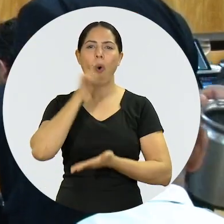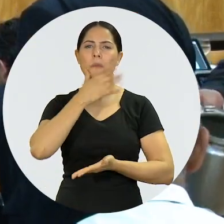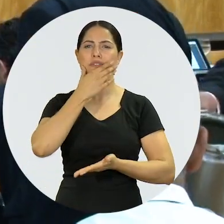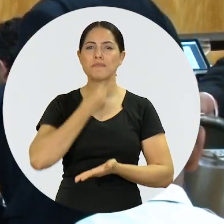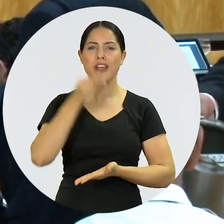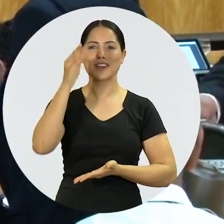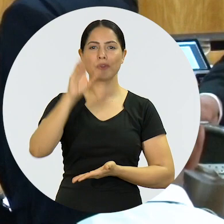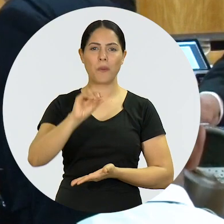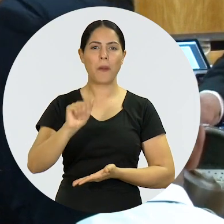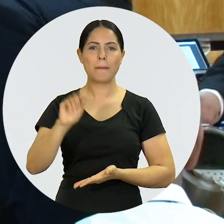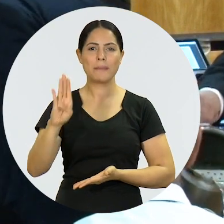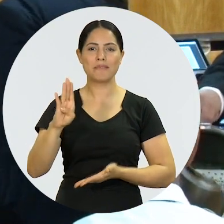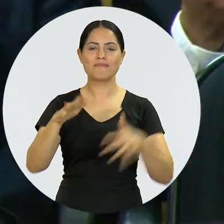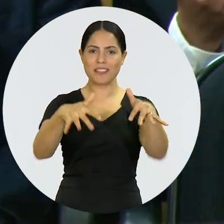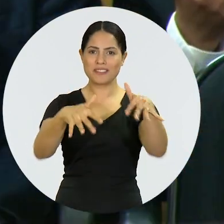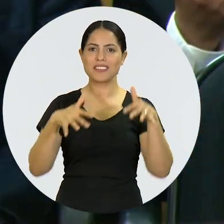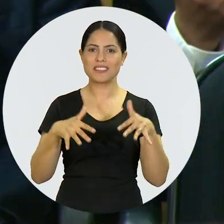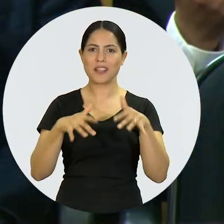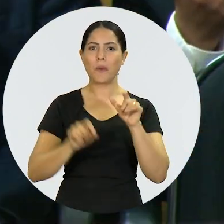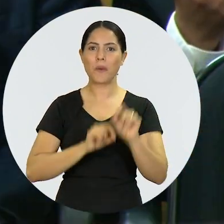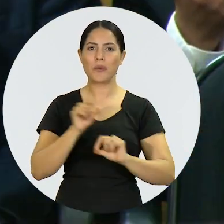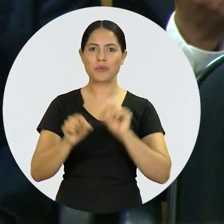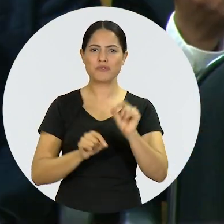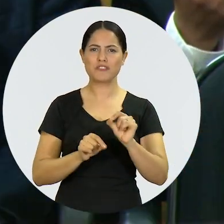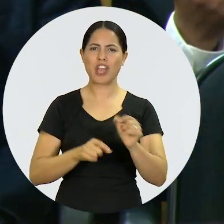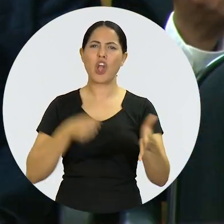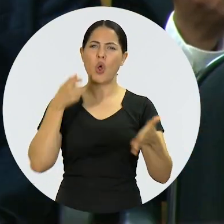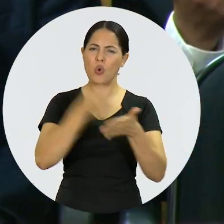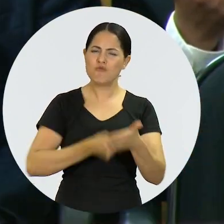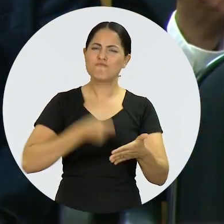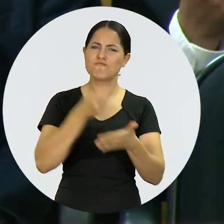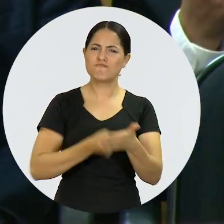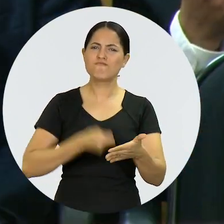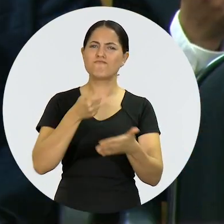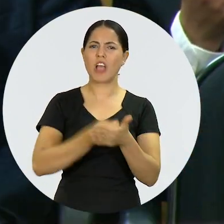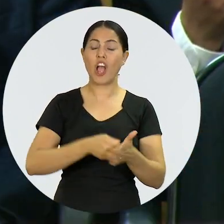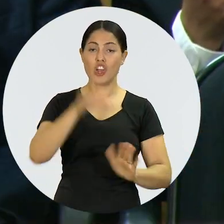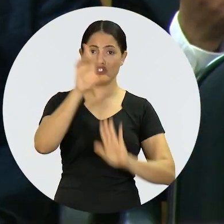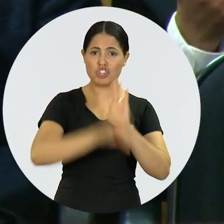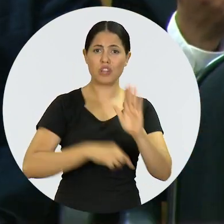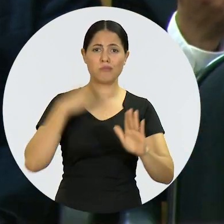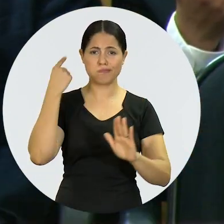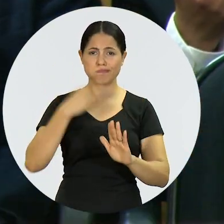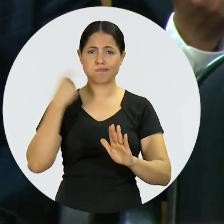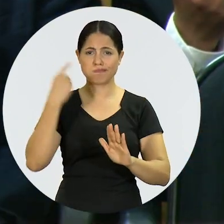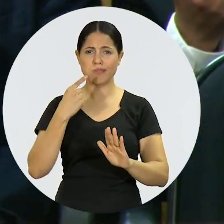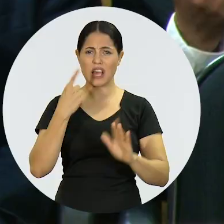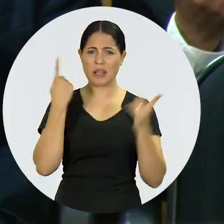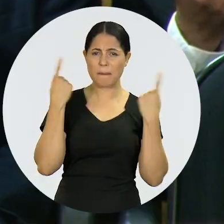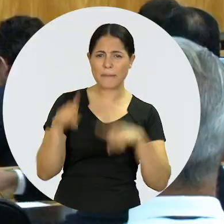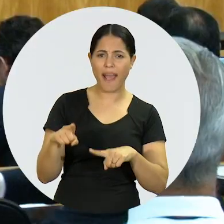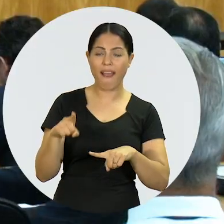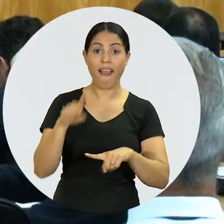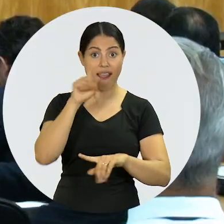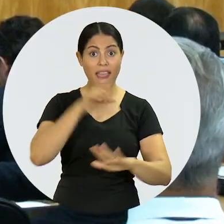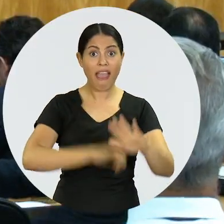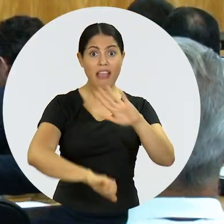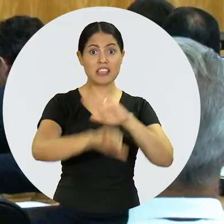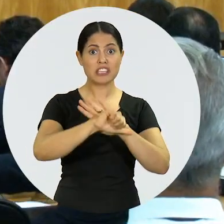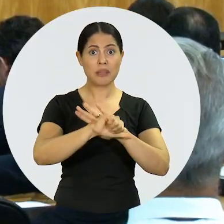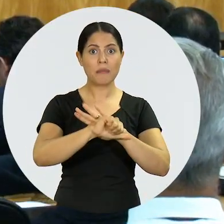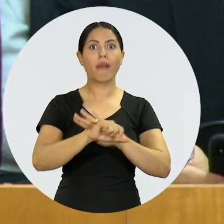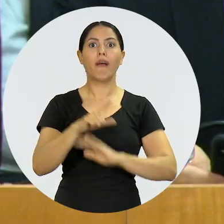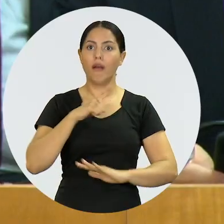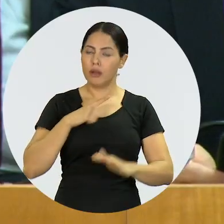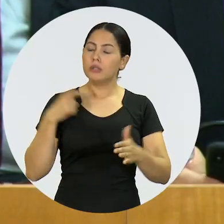na última sessão do pleno. Afinal, a luta pela criminalização das prerrogativas foi árdua. O presidente